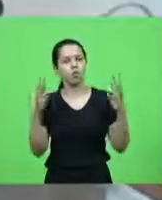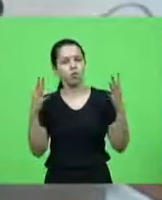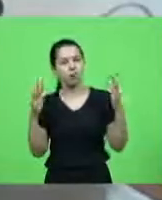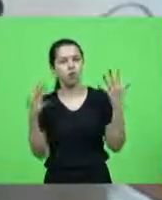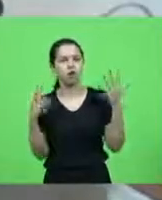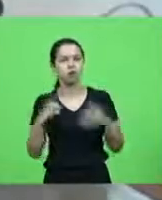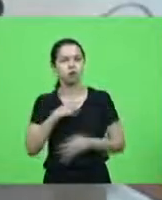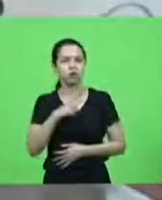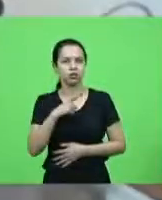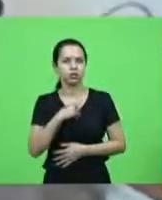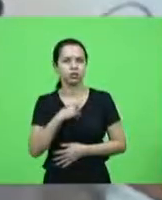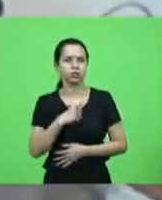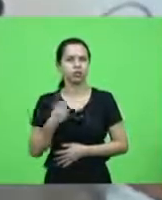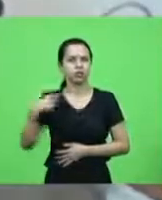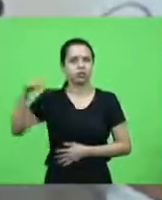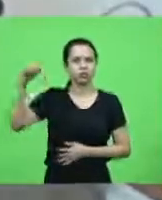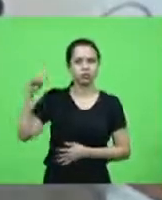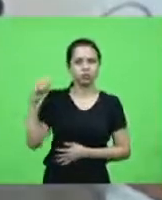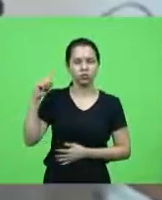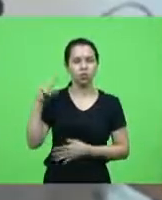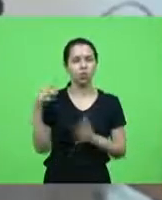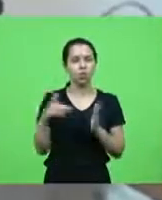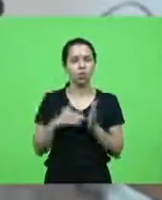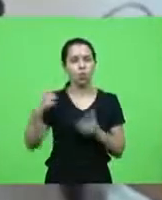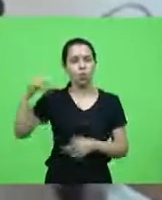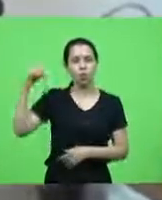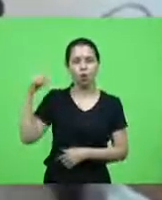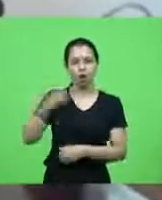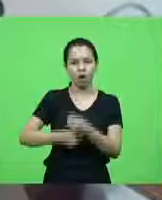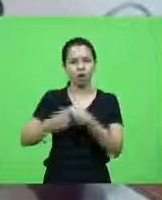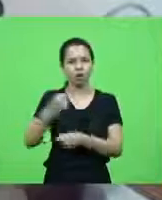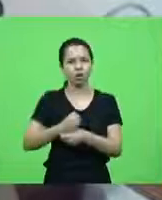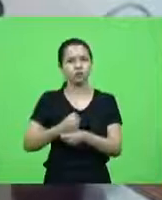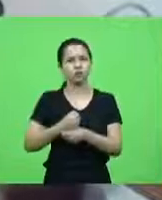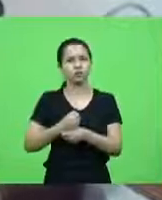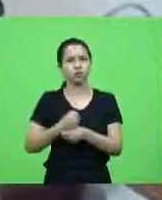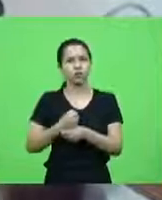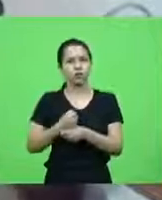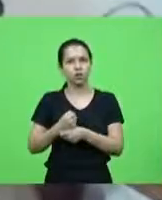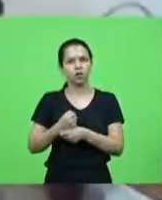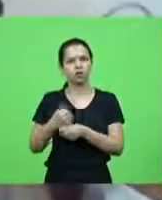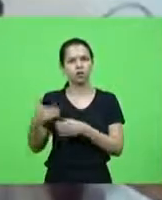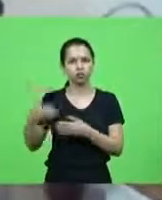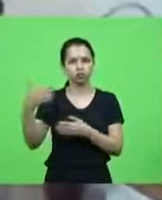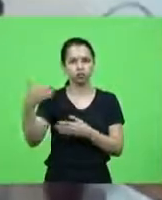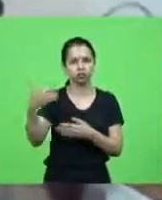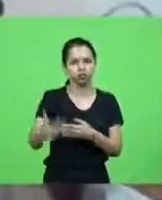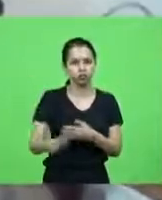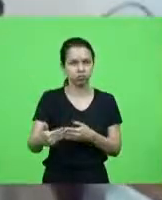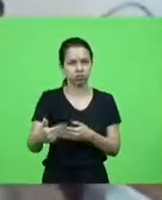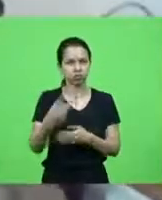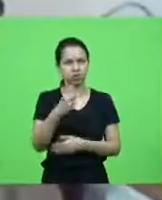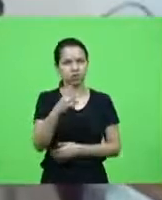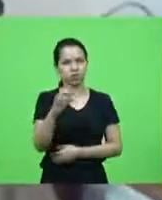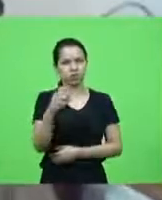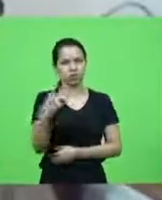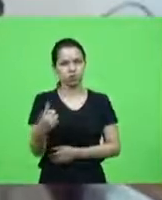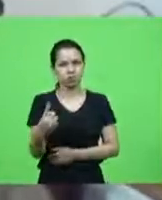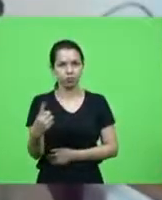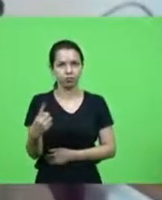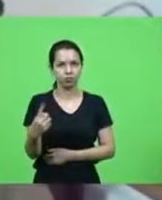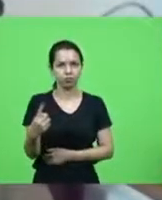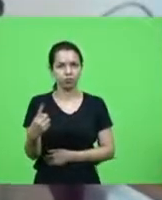penúltimo porque o último foi ano passado 100 anos foi ano passado que estendeu até 2021 entendeu tem